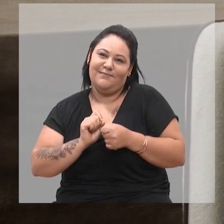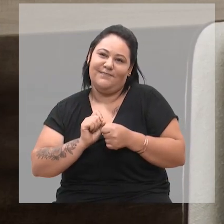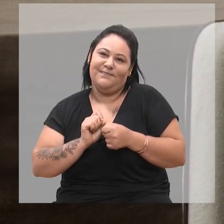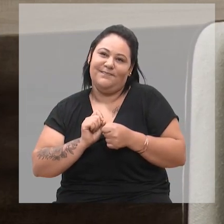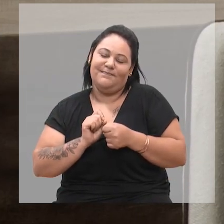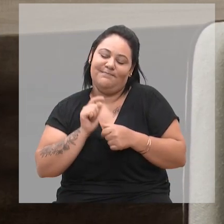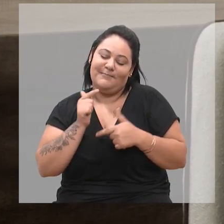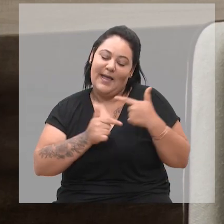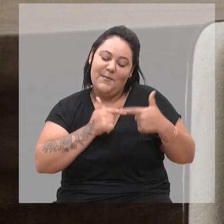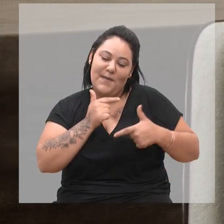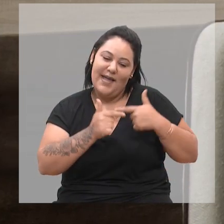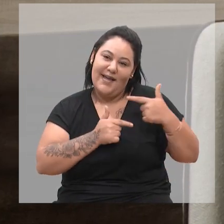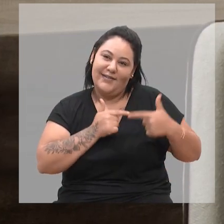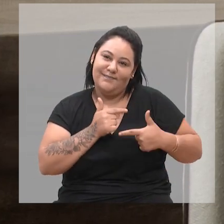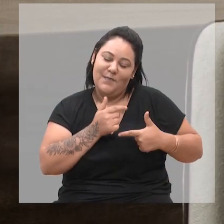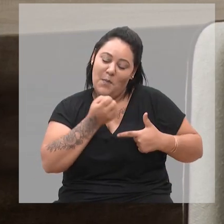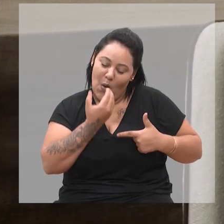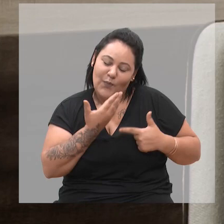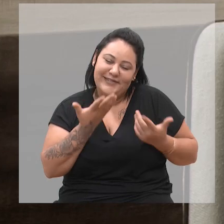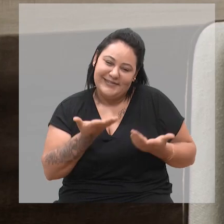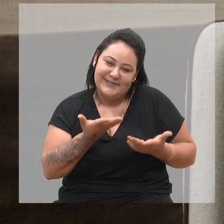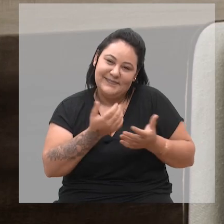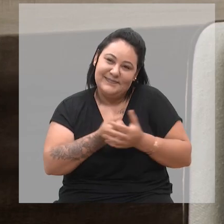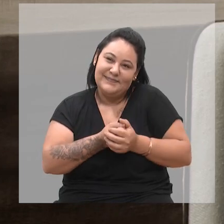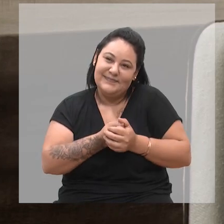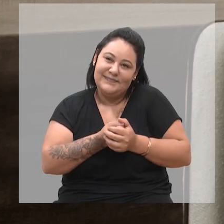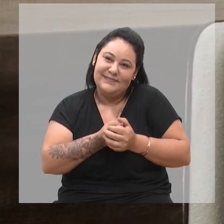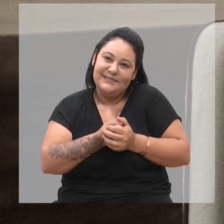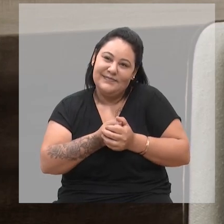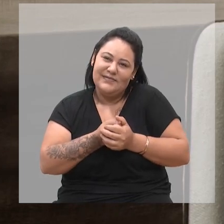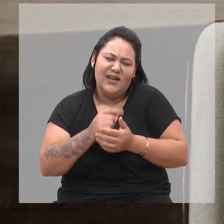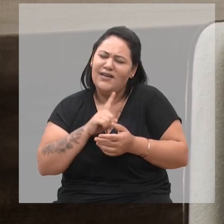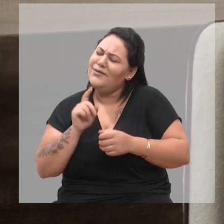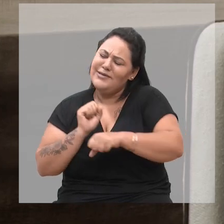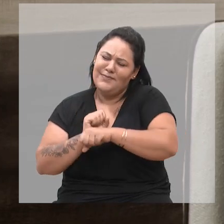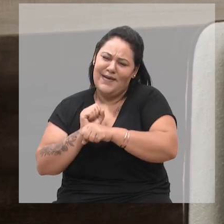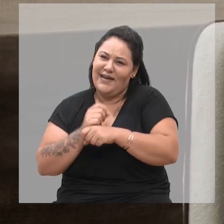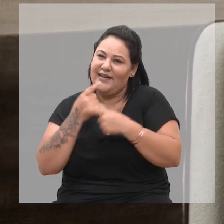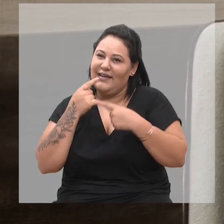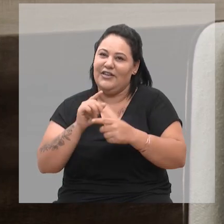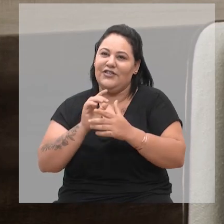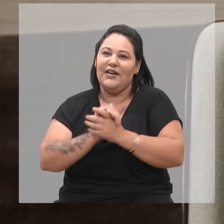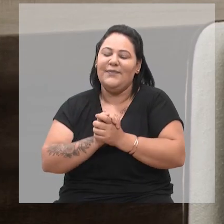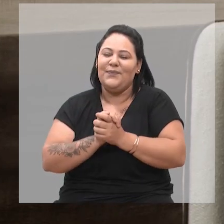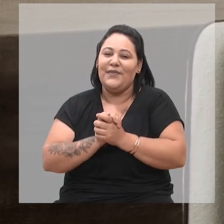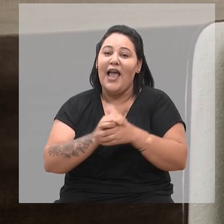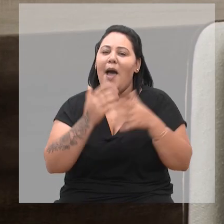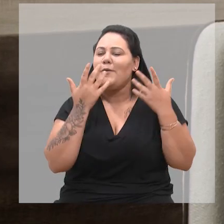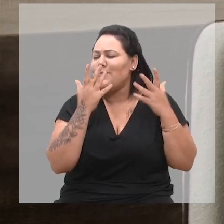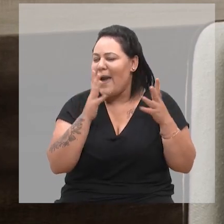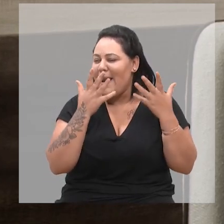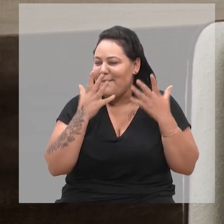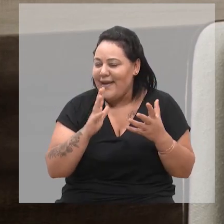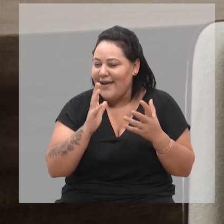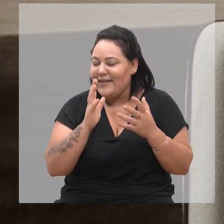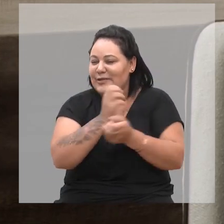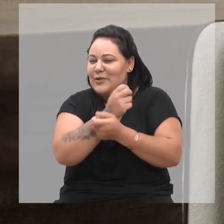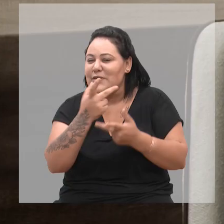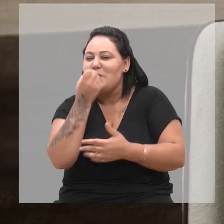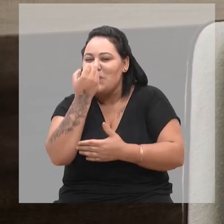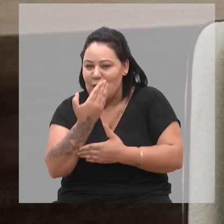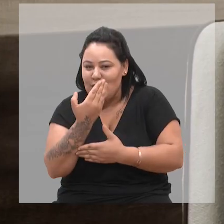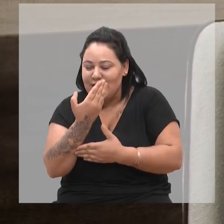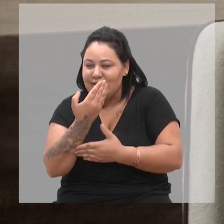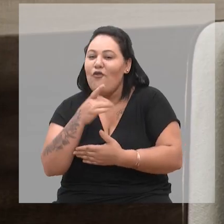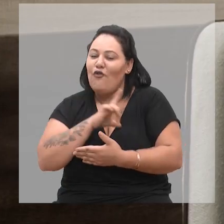um trabalho bom, né? Não, eu não espero críticas, elogios eu até acho que